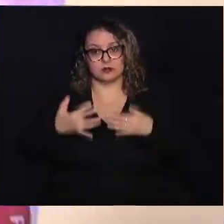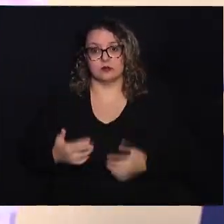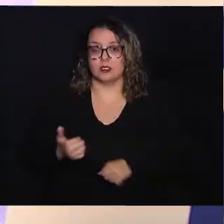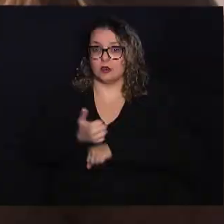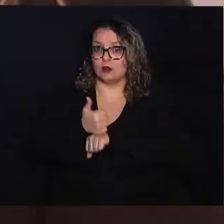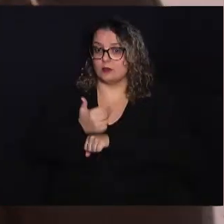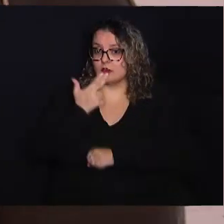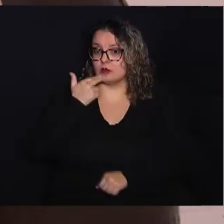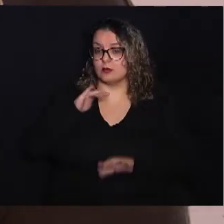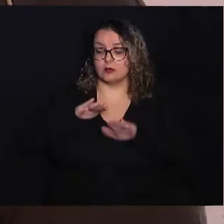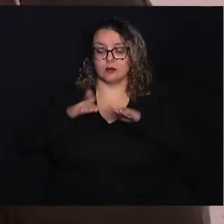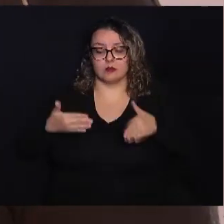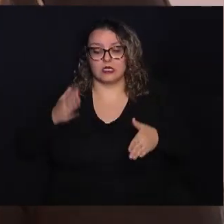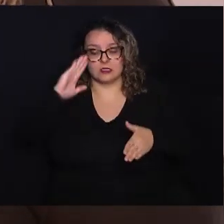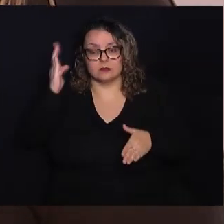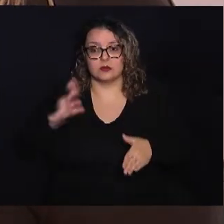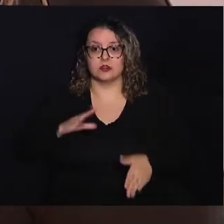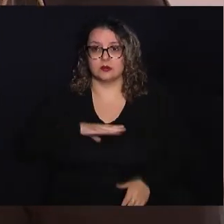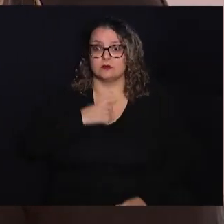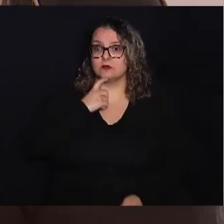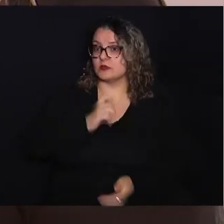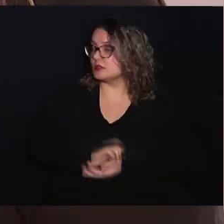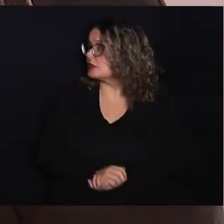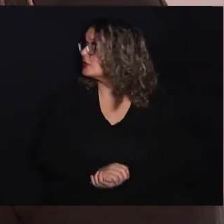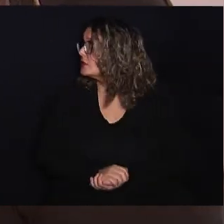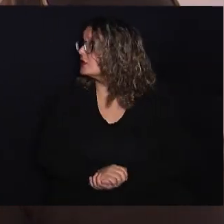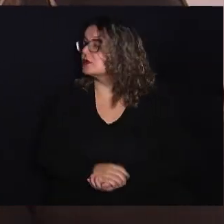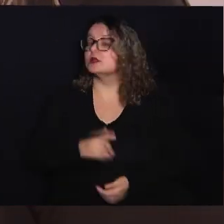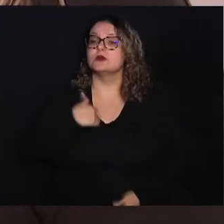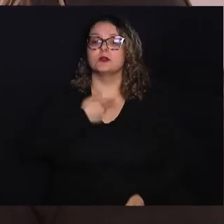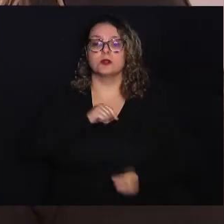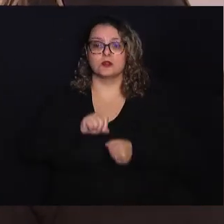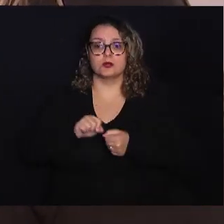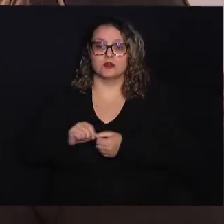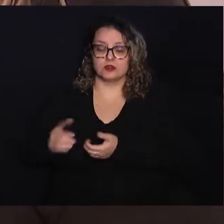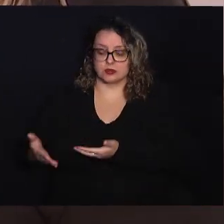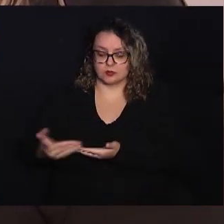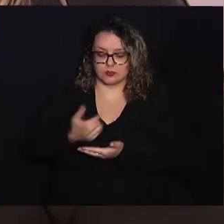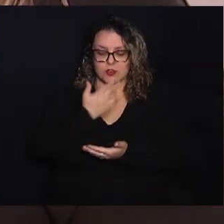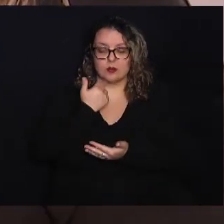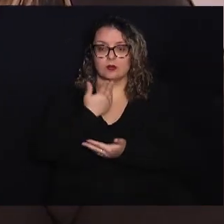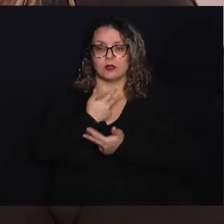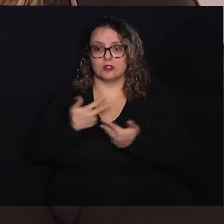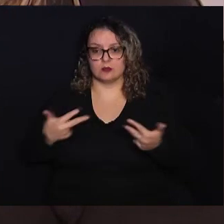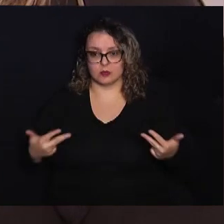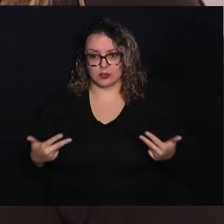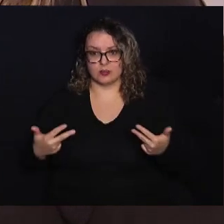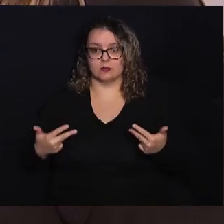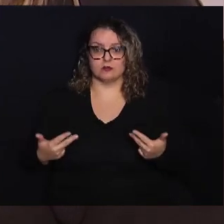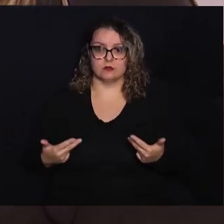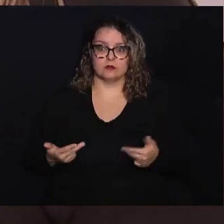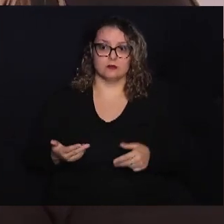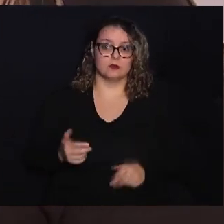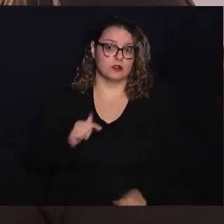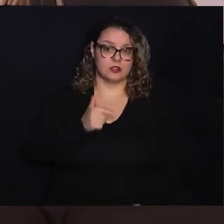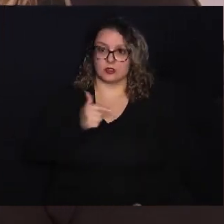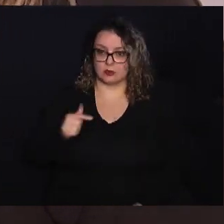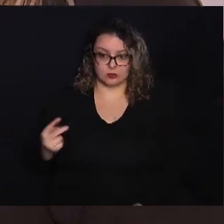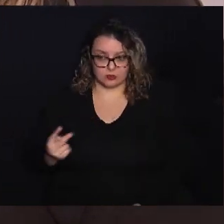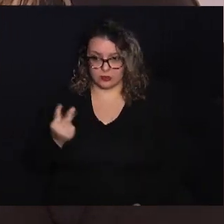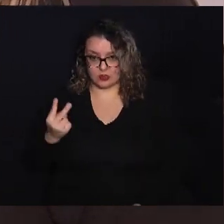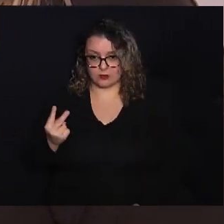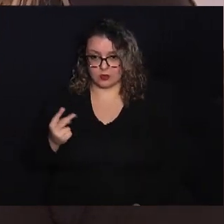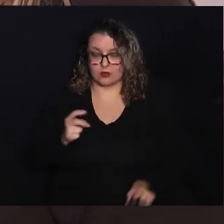em Campinas Nós realizamos a coleta de alimentos que não tem valor comercial, mas